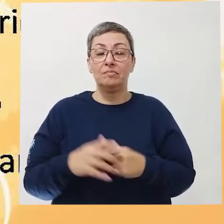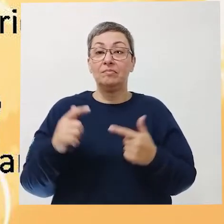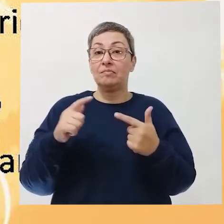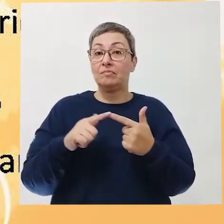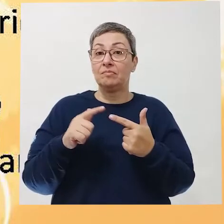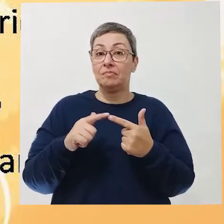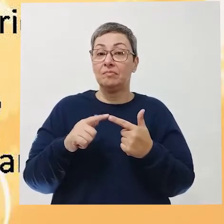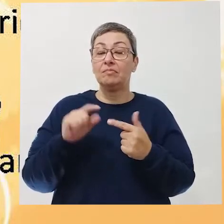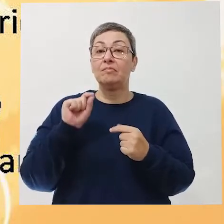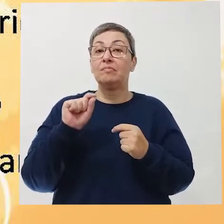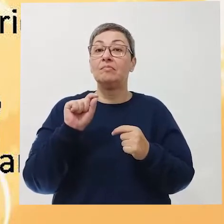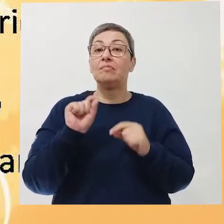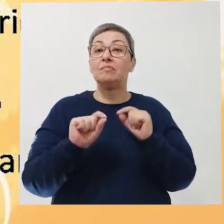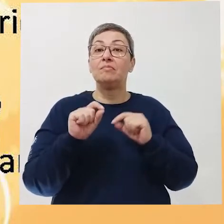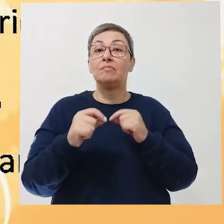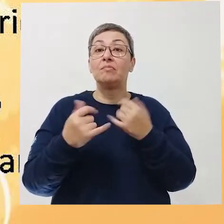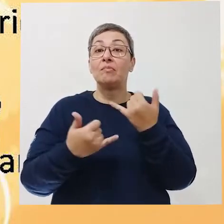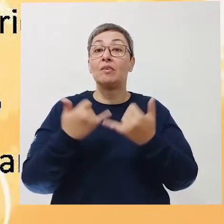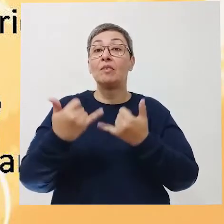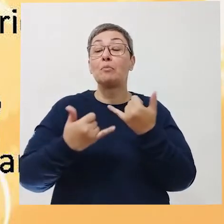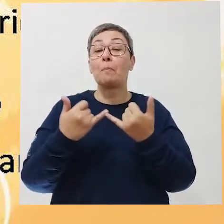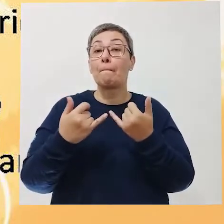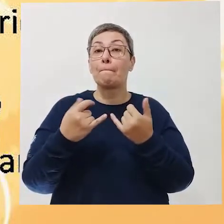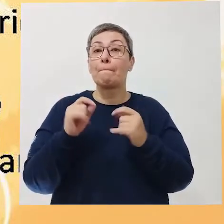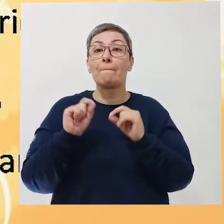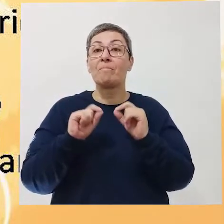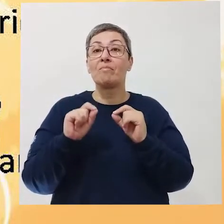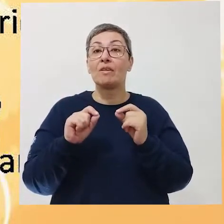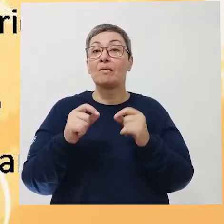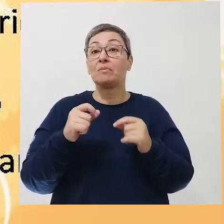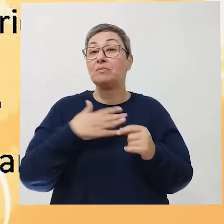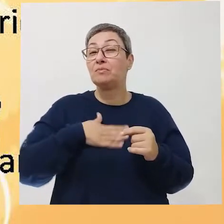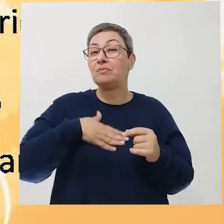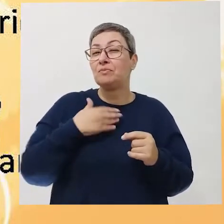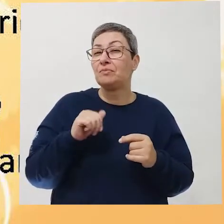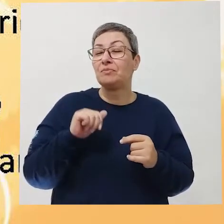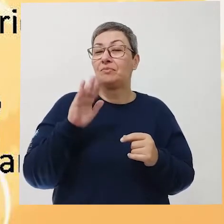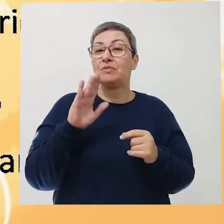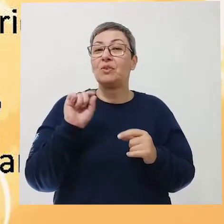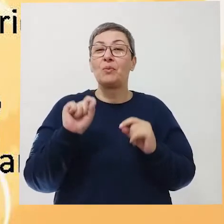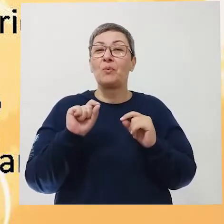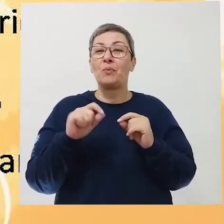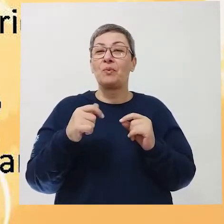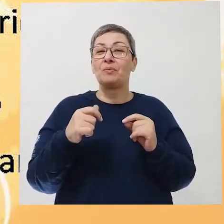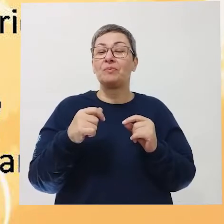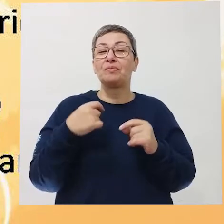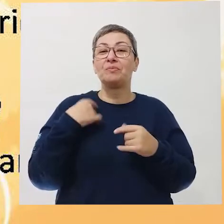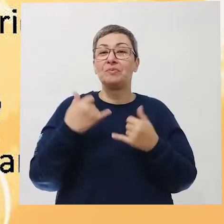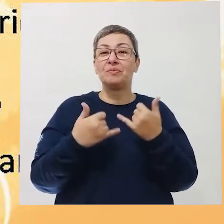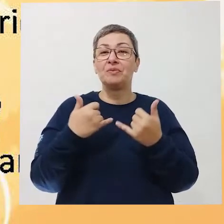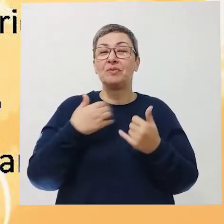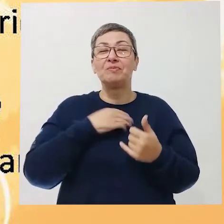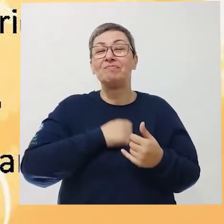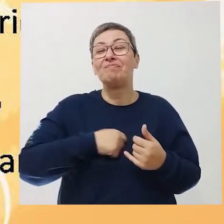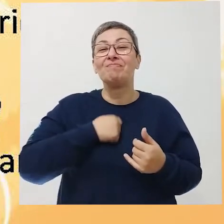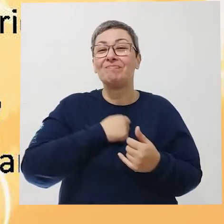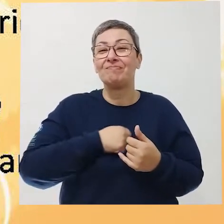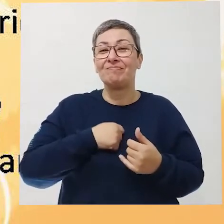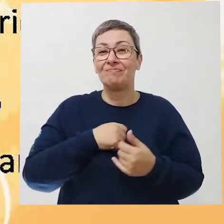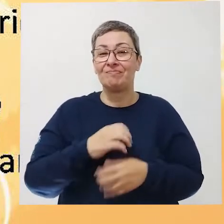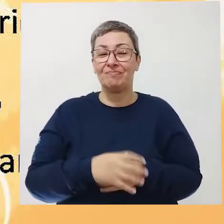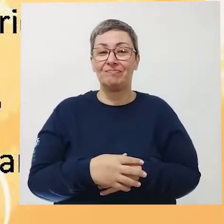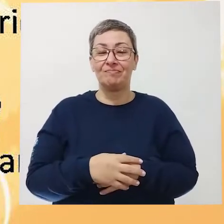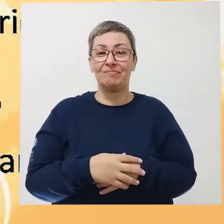Segunda pergunta, quais eram as suas brincadeiras preferidas e de qual ou quais você sente saudades?